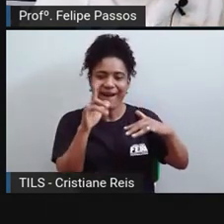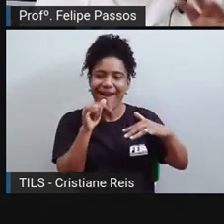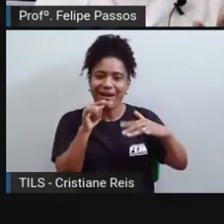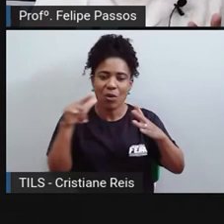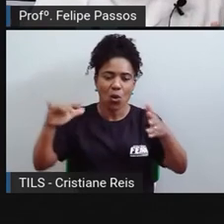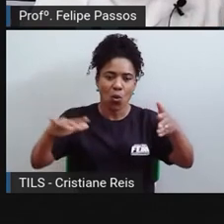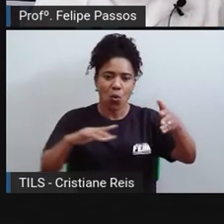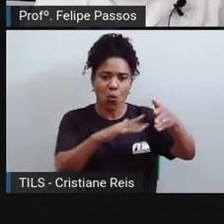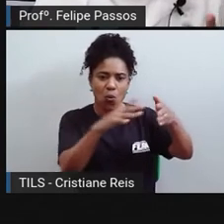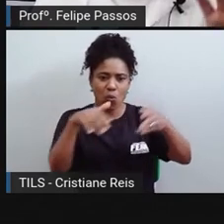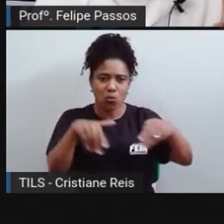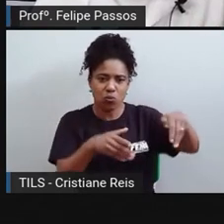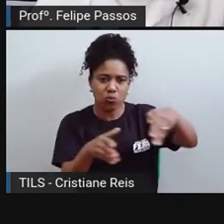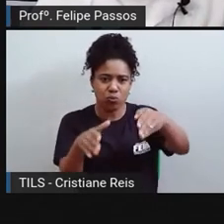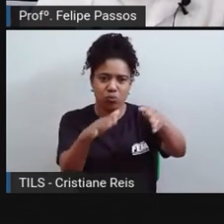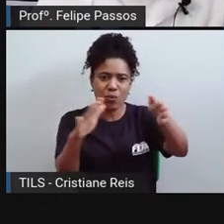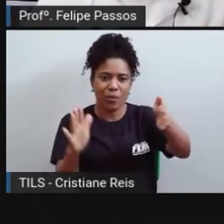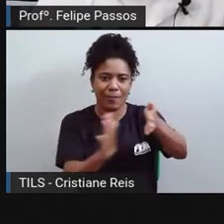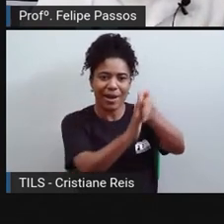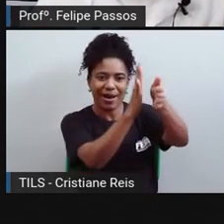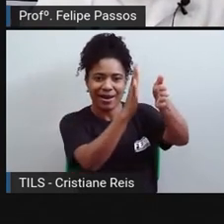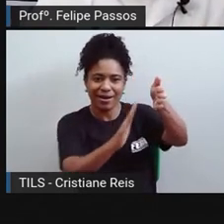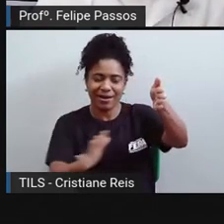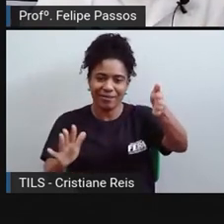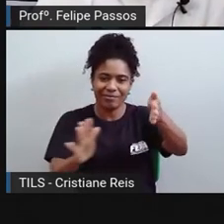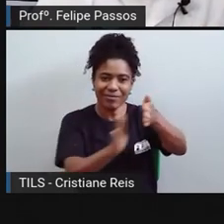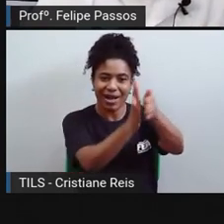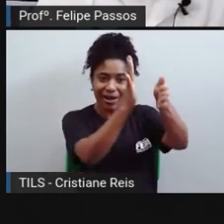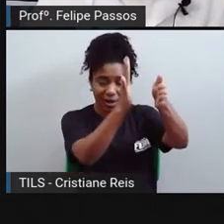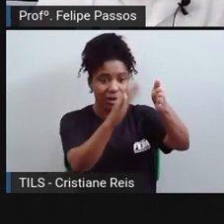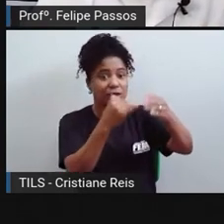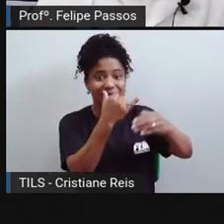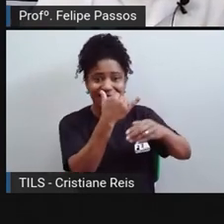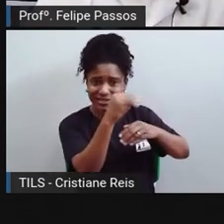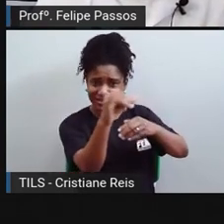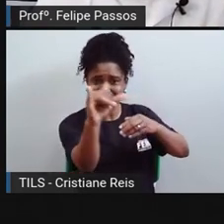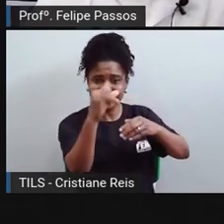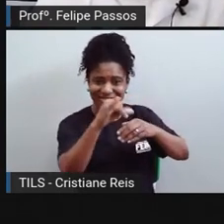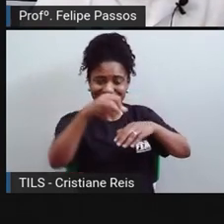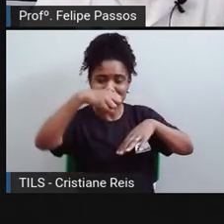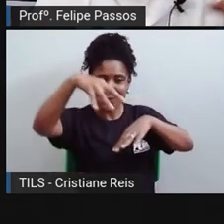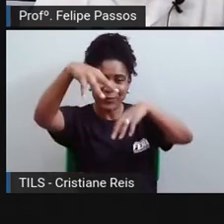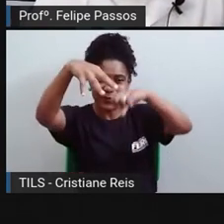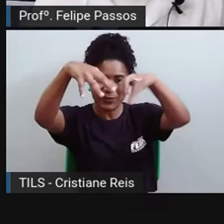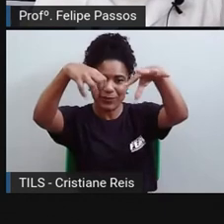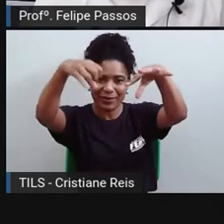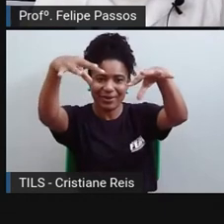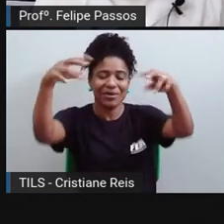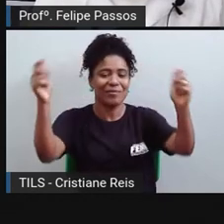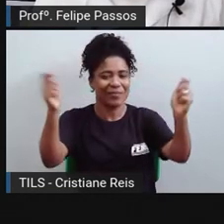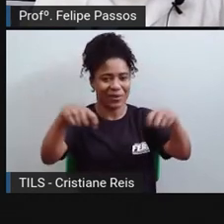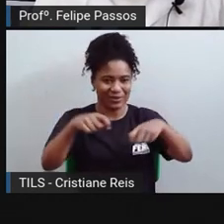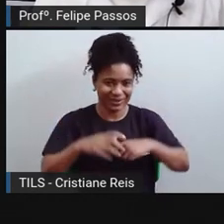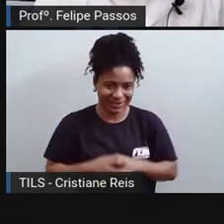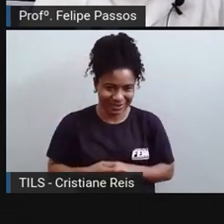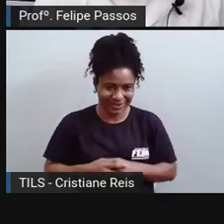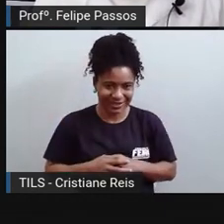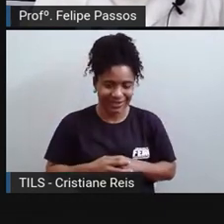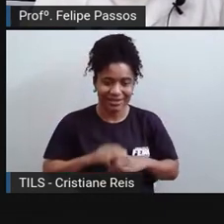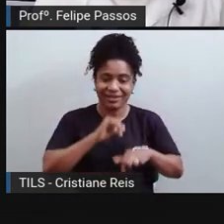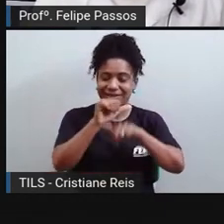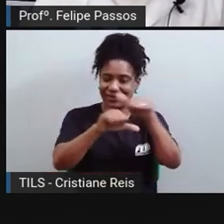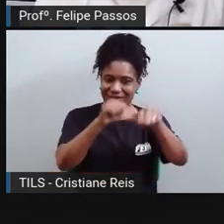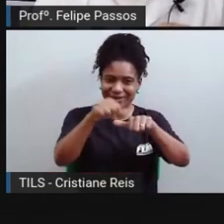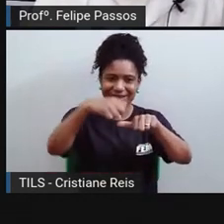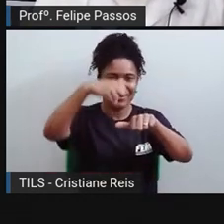que ele vai lhe explicar melhor. Então, a hidrelétrica, ela tem energia potencial, cinética e é transformada em energia elétrica.